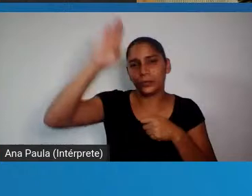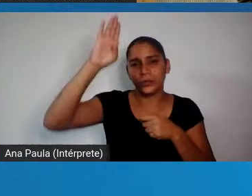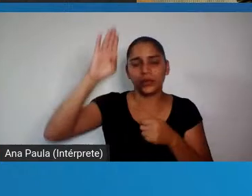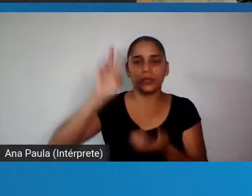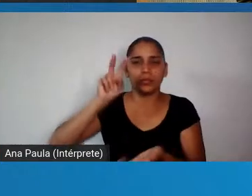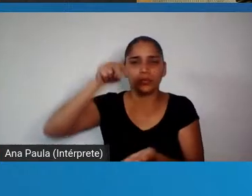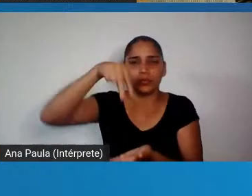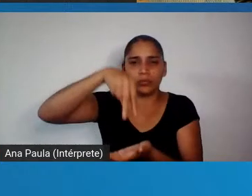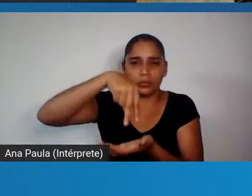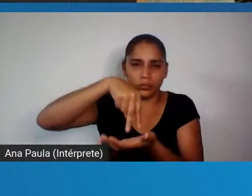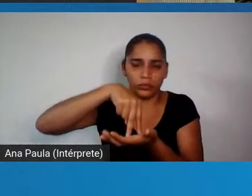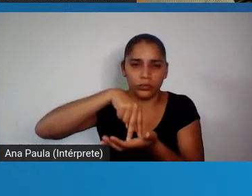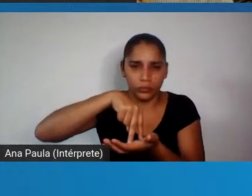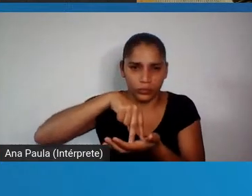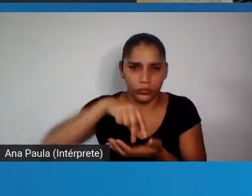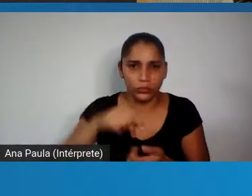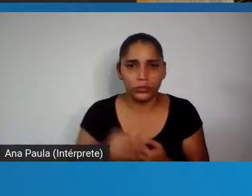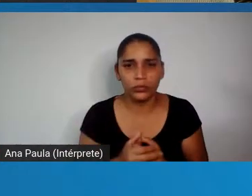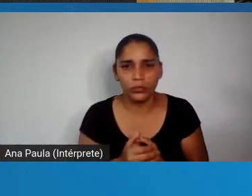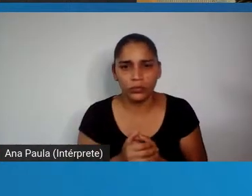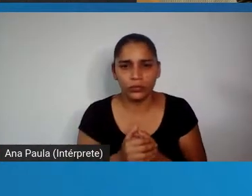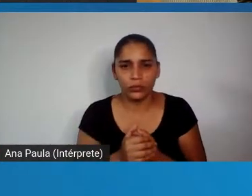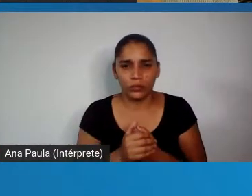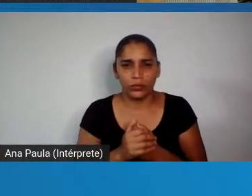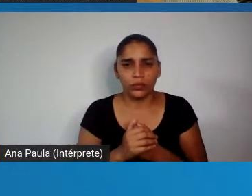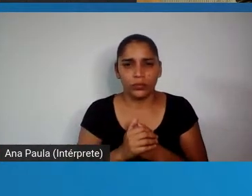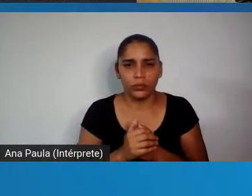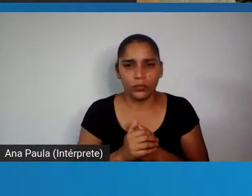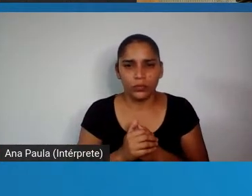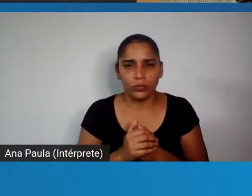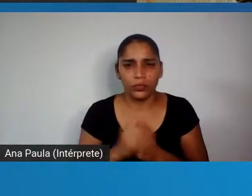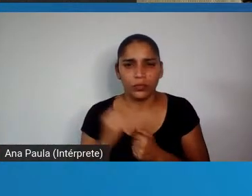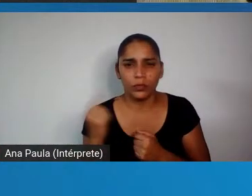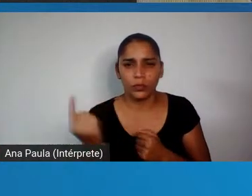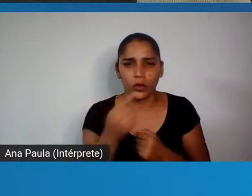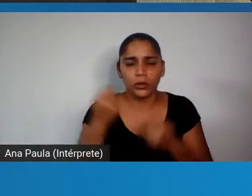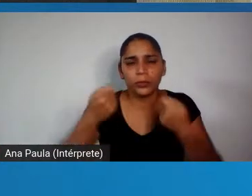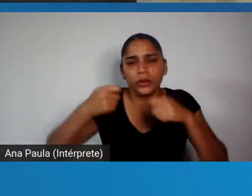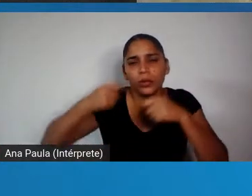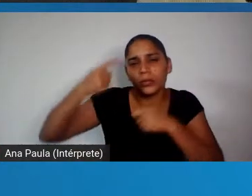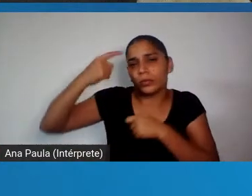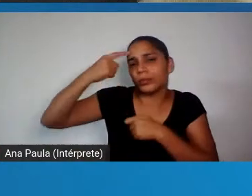e do massacre. Então, acho que também é hora de a gente repensar